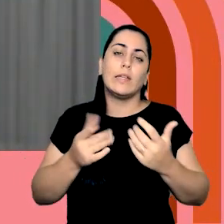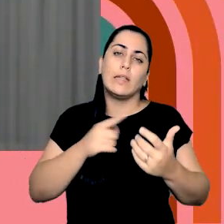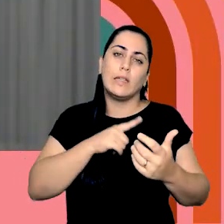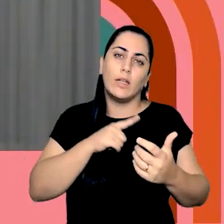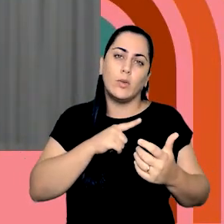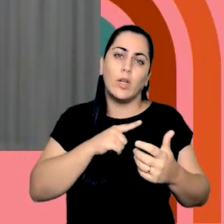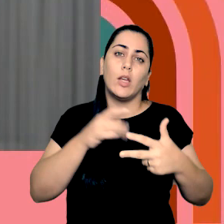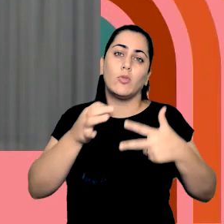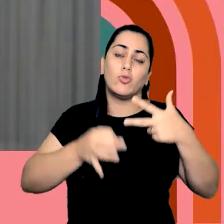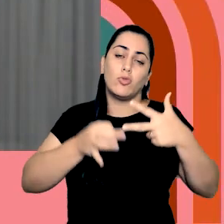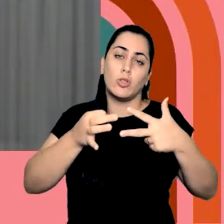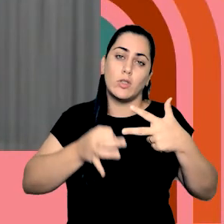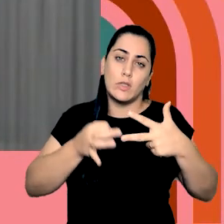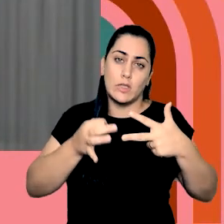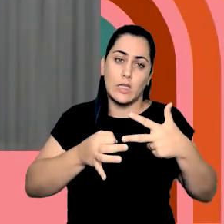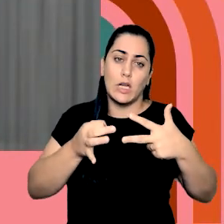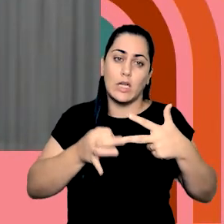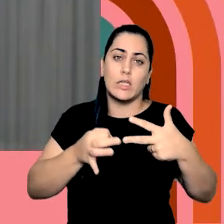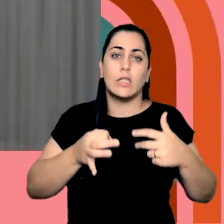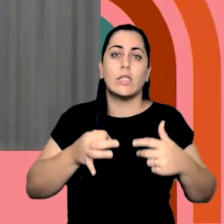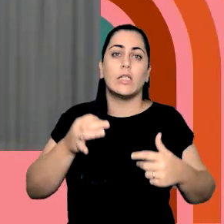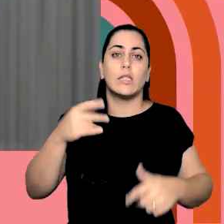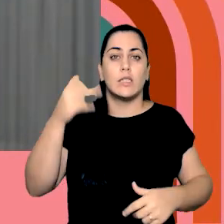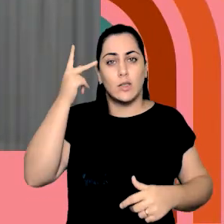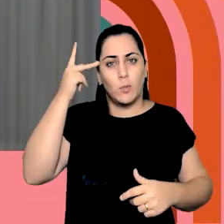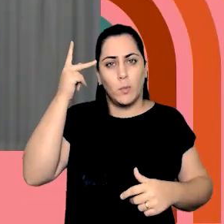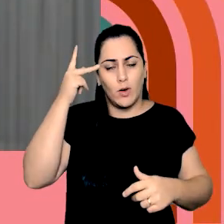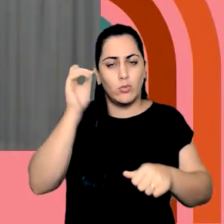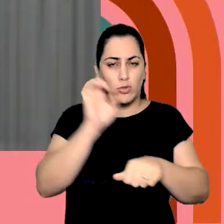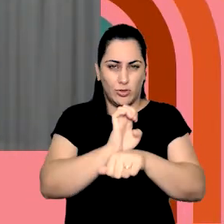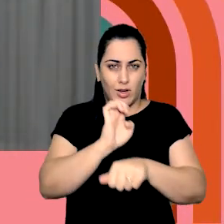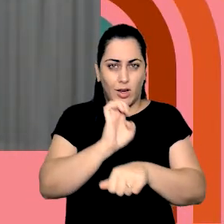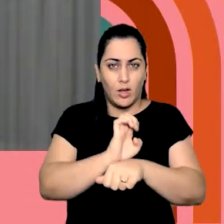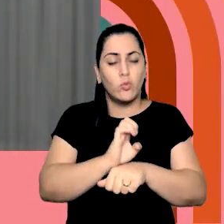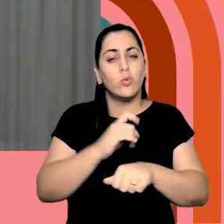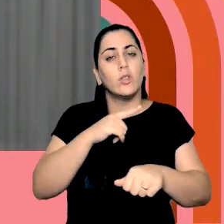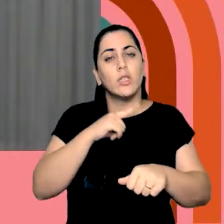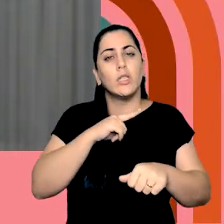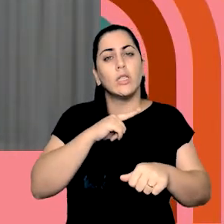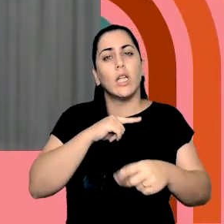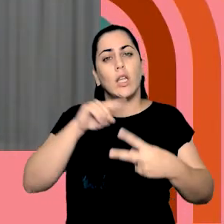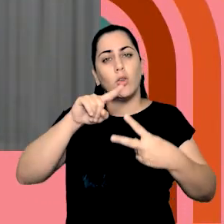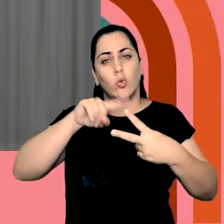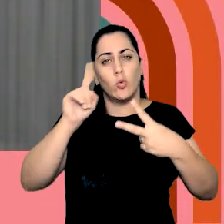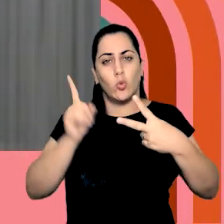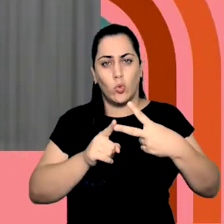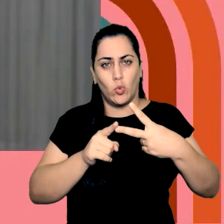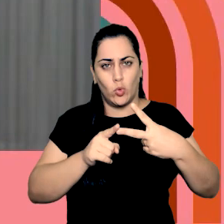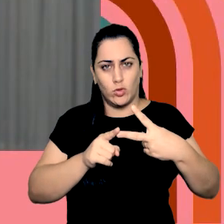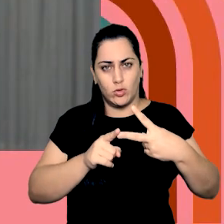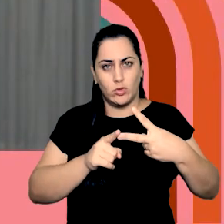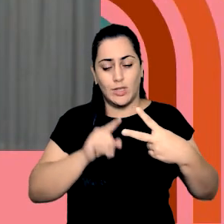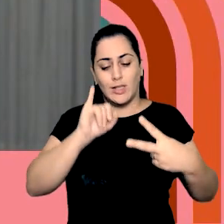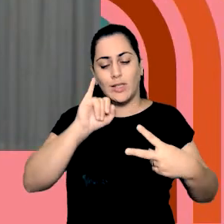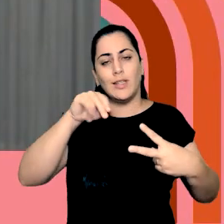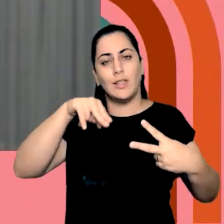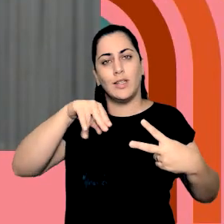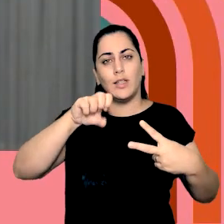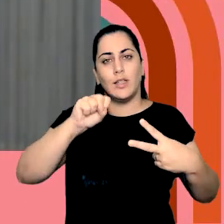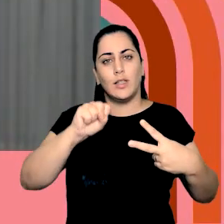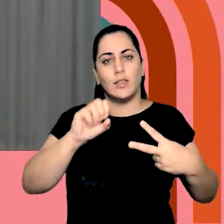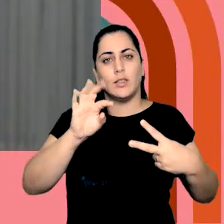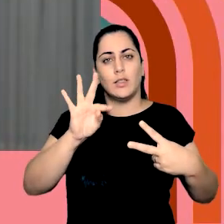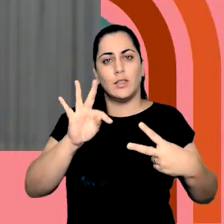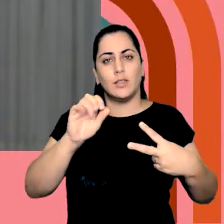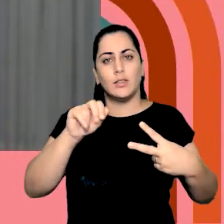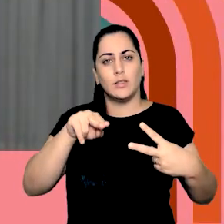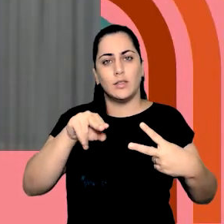temos aqui o nosso Poder Judiciário paulista, estadual, dividido em duas instâncias que a gente chama. O